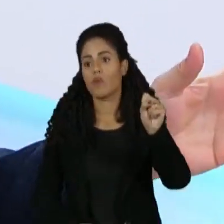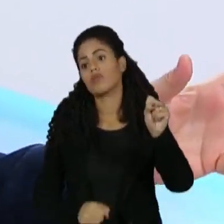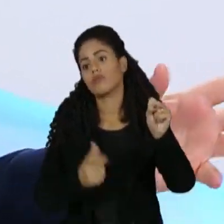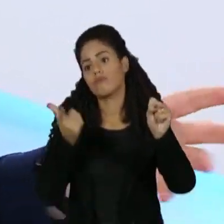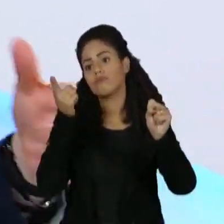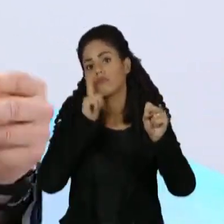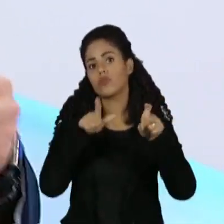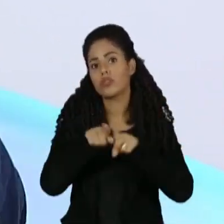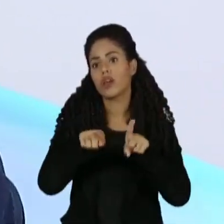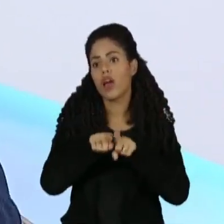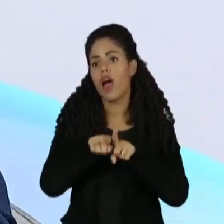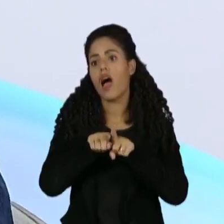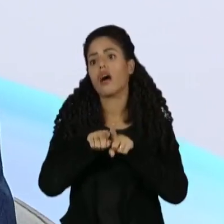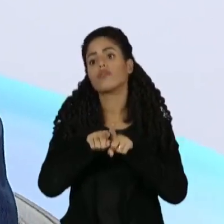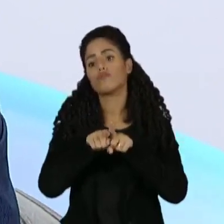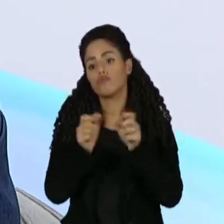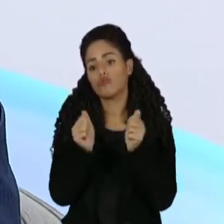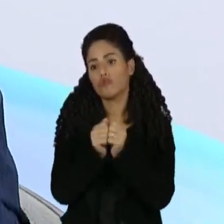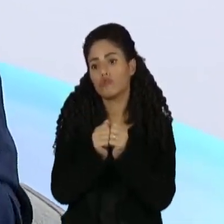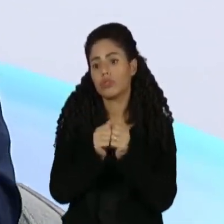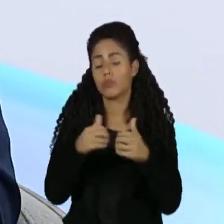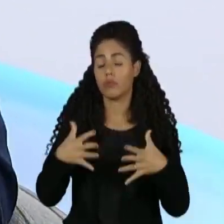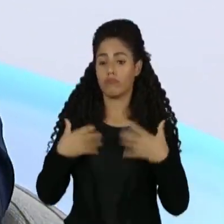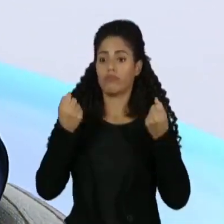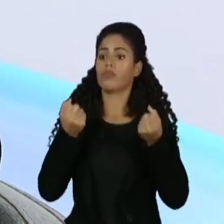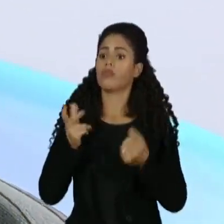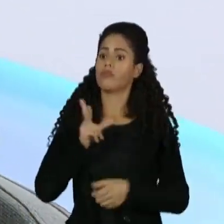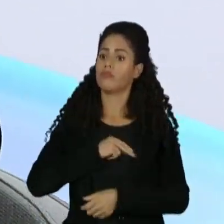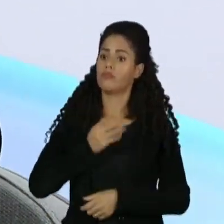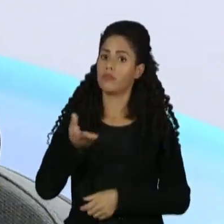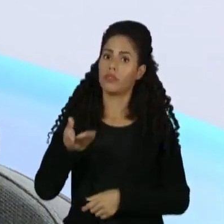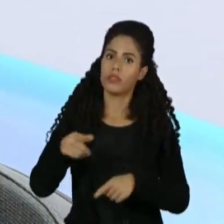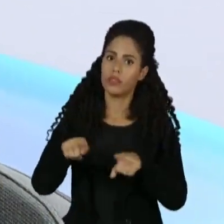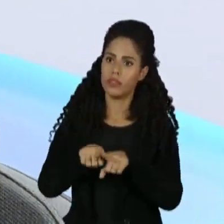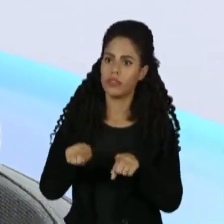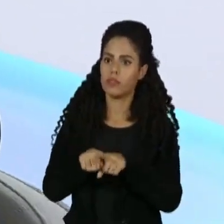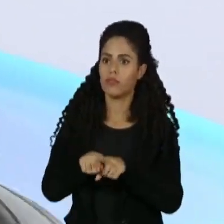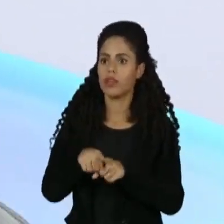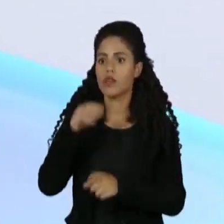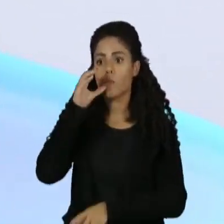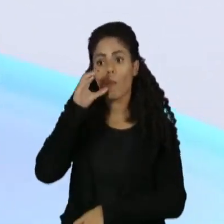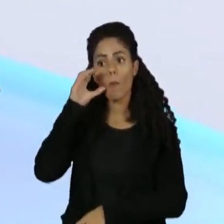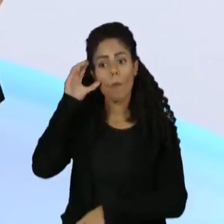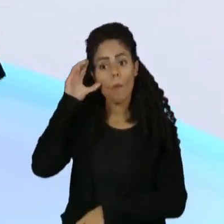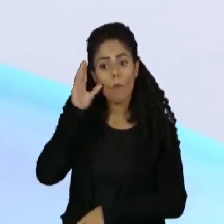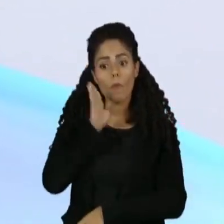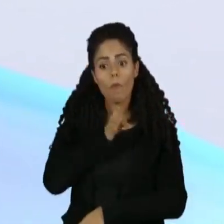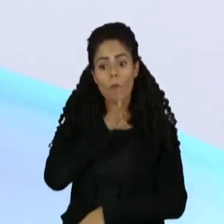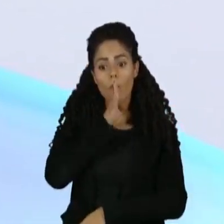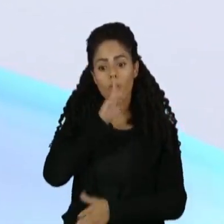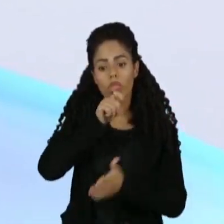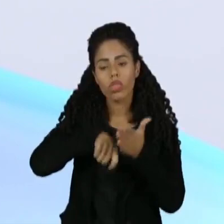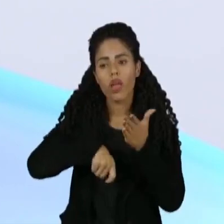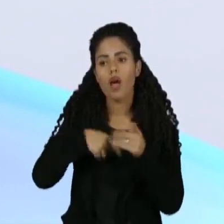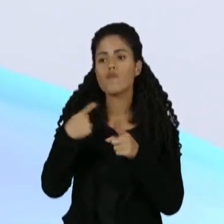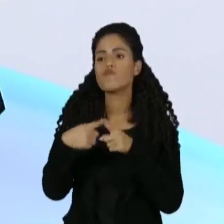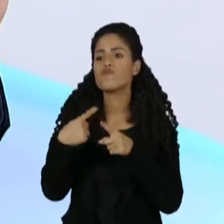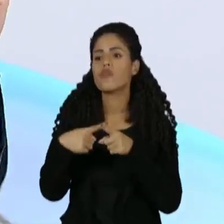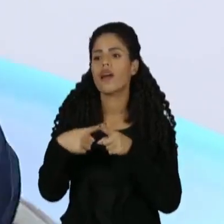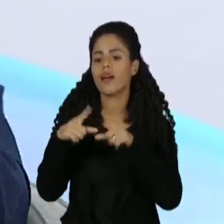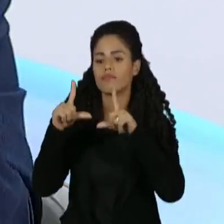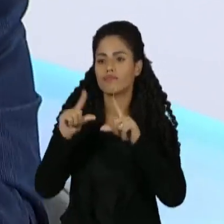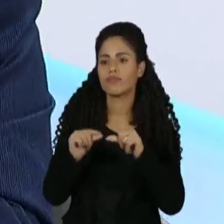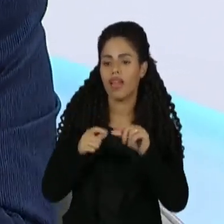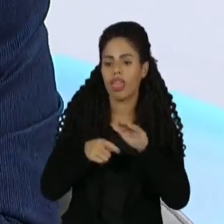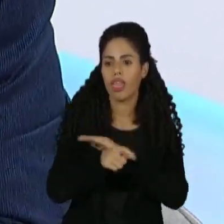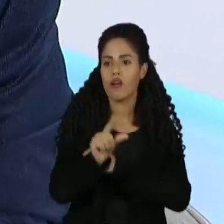chegaram juntos. E era algo que surpreendeu a muita gente. E aí, o bendito sigilo. Porque quando você tem menor condição